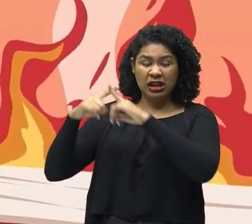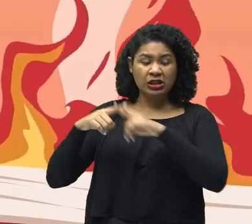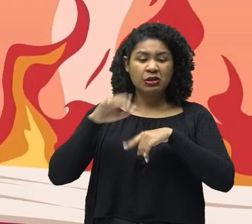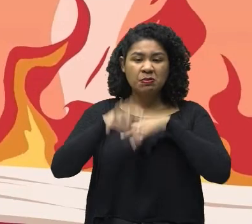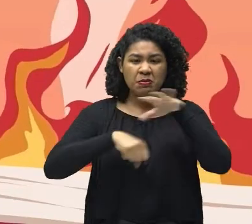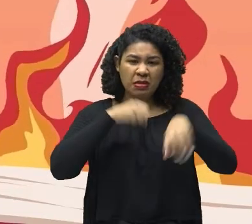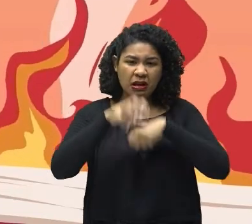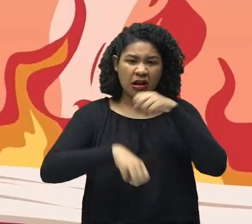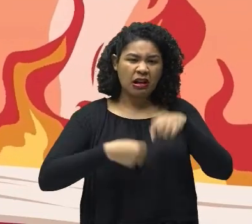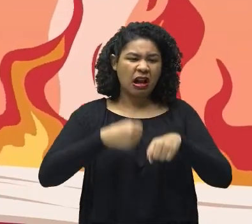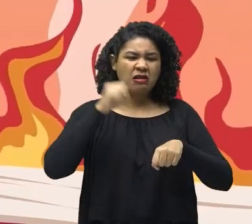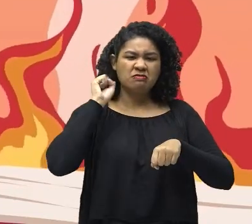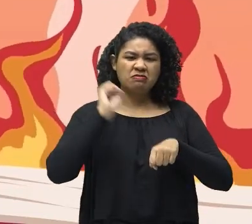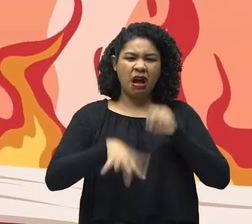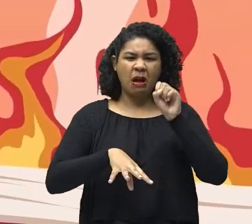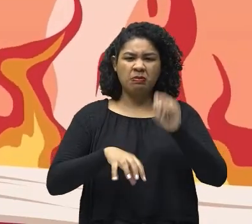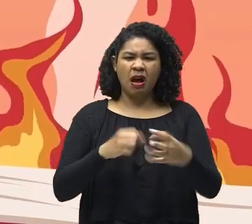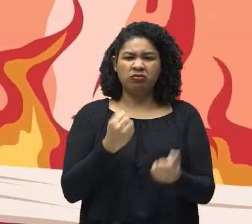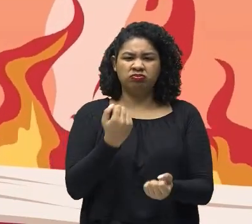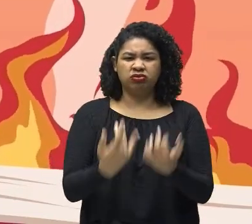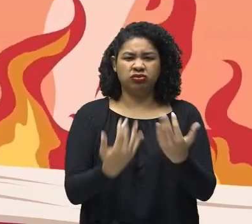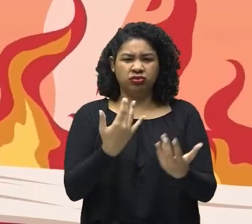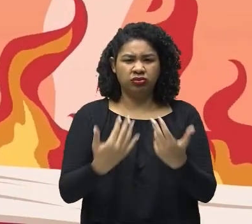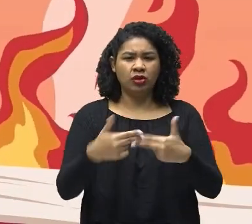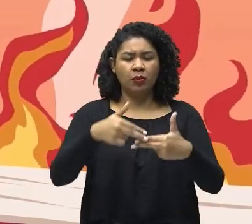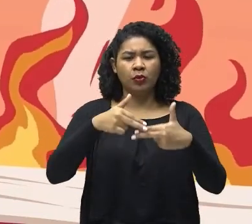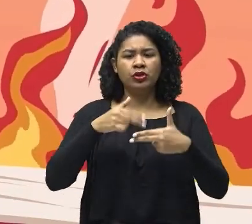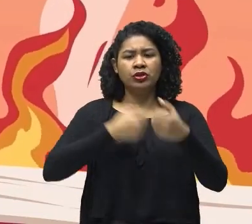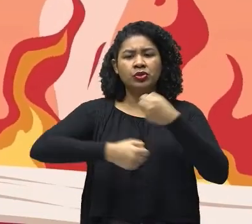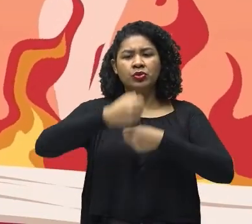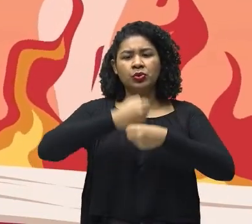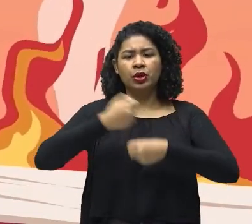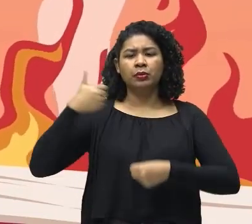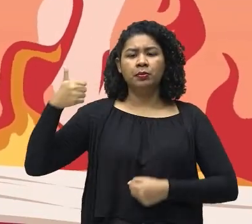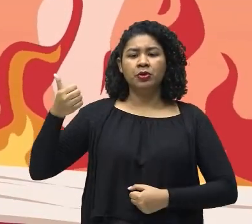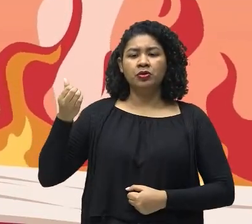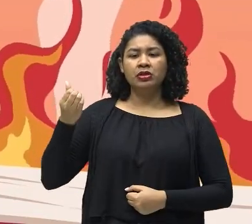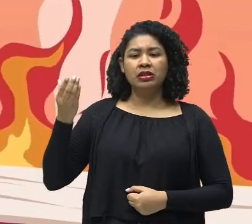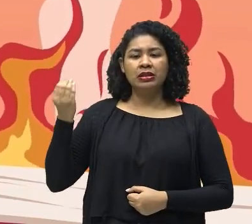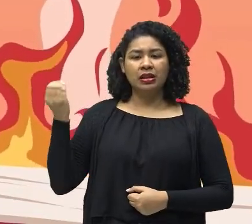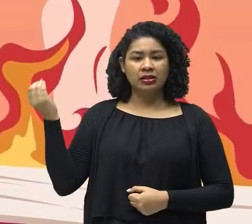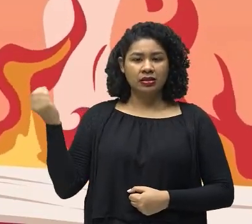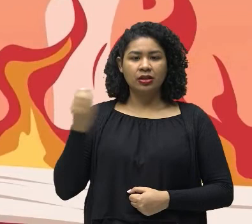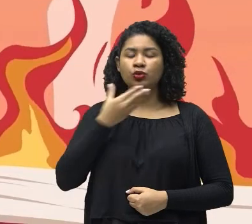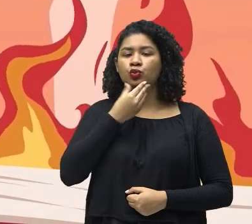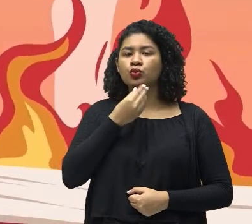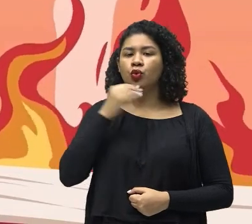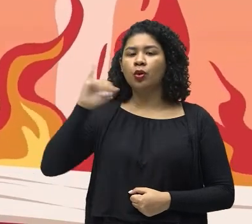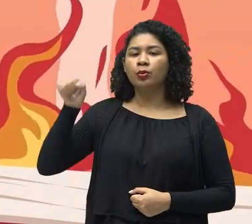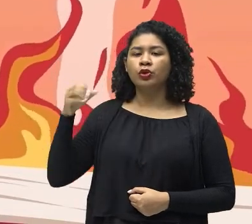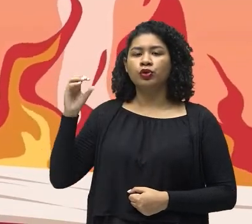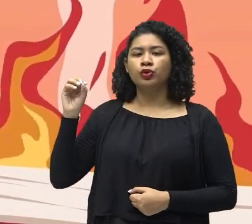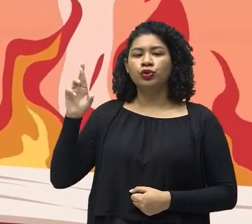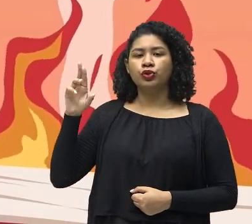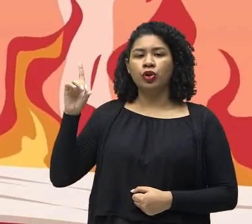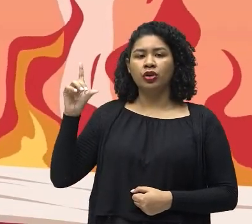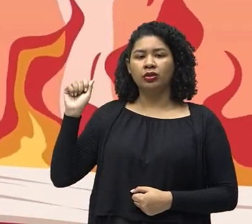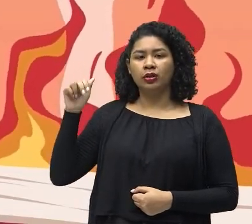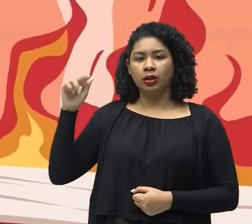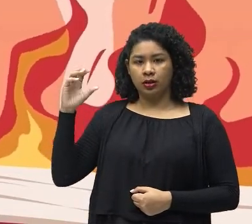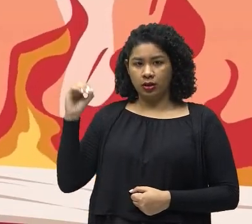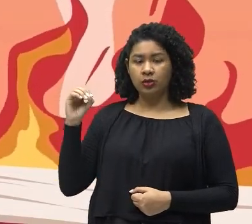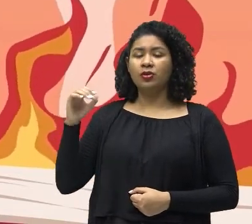No ano de 1600, Giordano Bruno, Que era um teólogo, Foi condenado à morte na fogueira. Por quê?